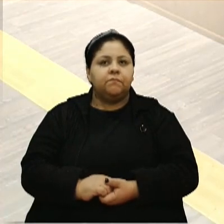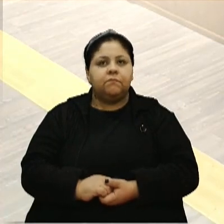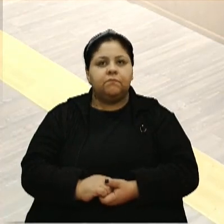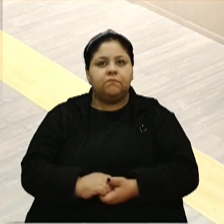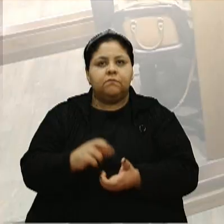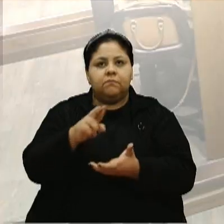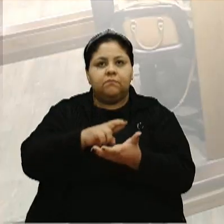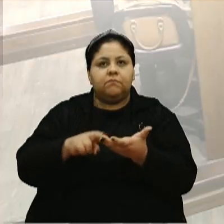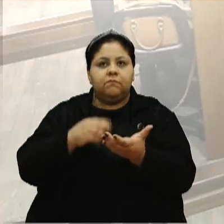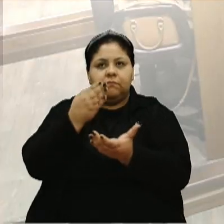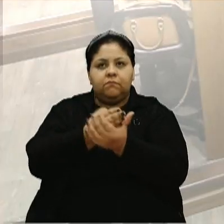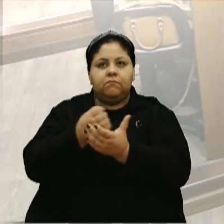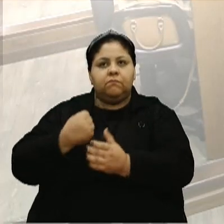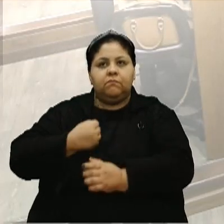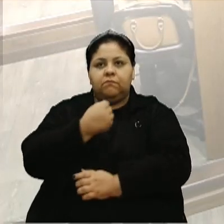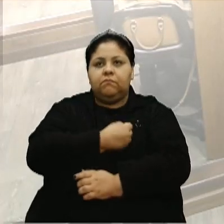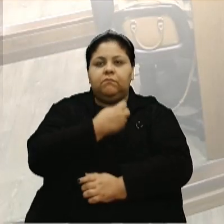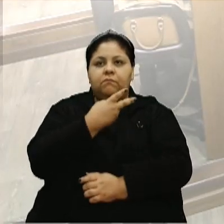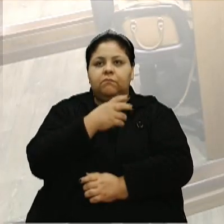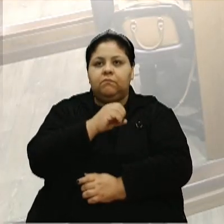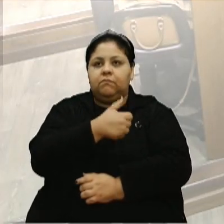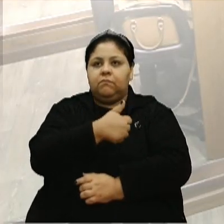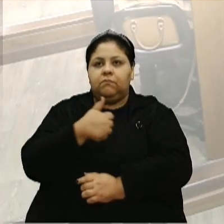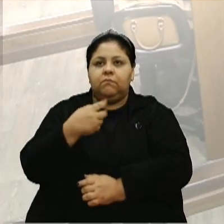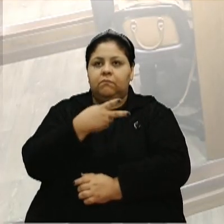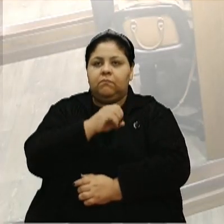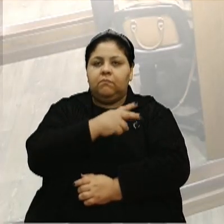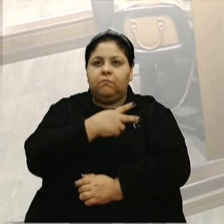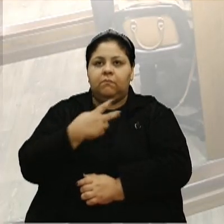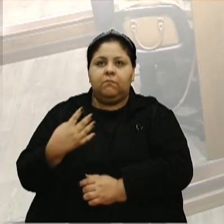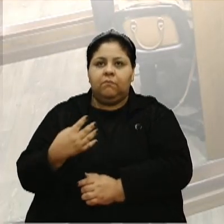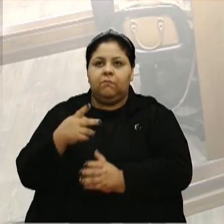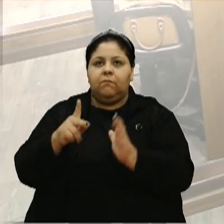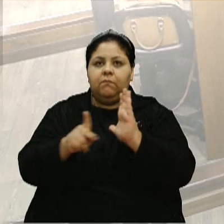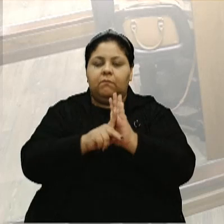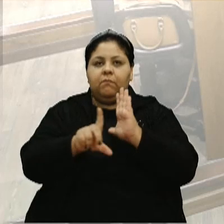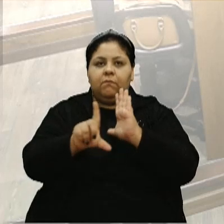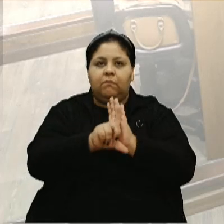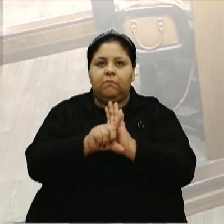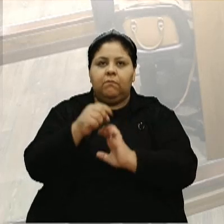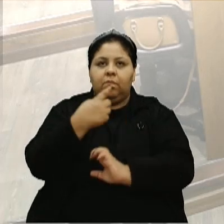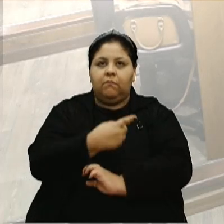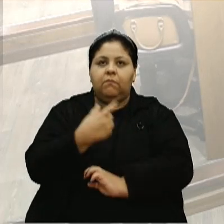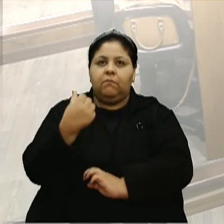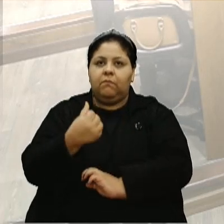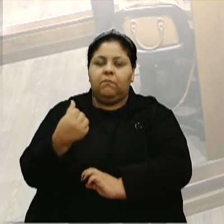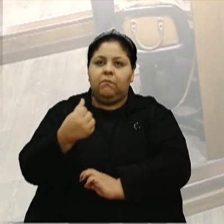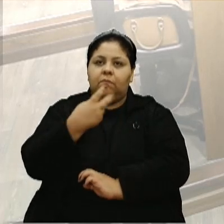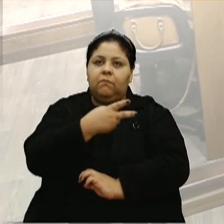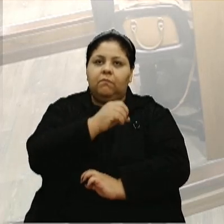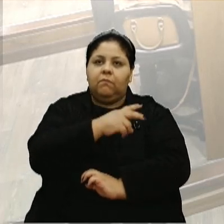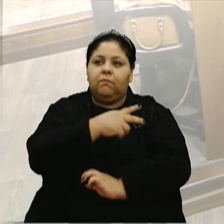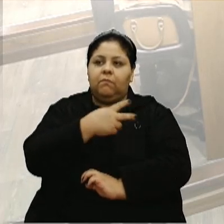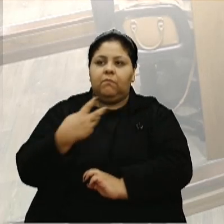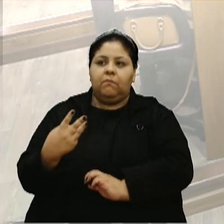Referente ao processo nº 211, 2024, projeto de lei nº 166, 2024,